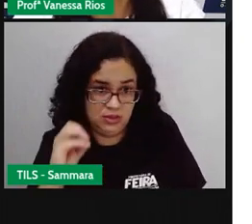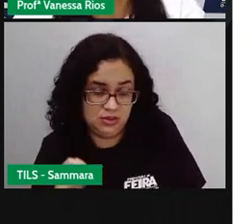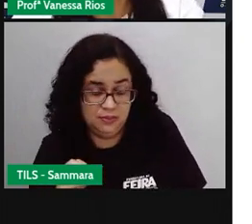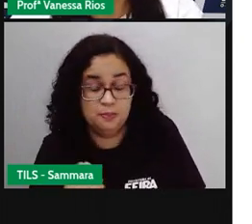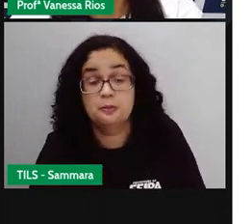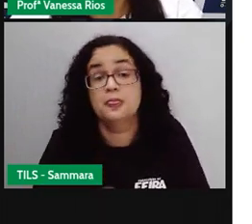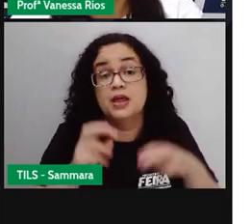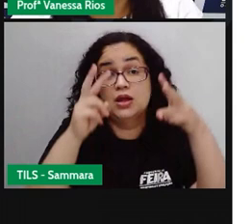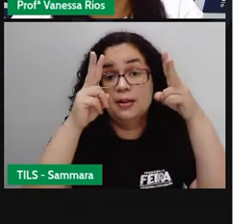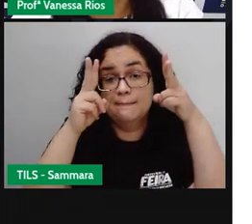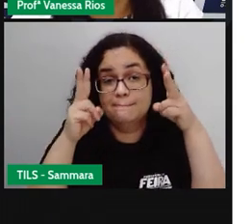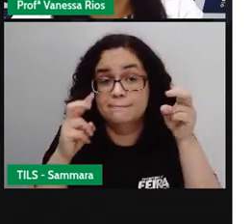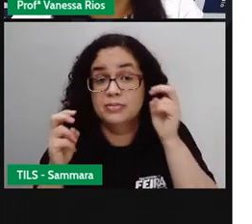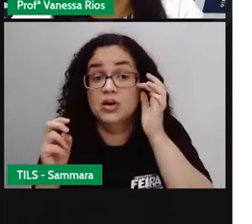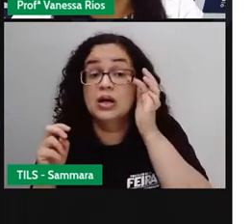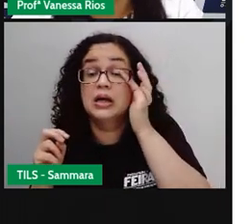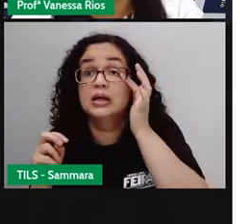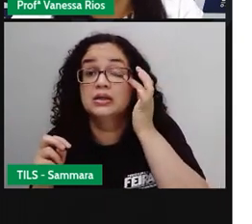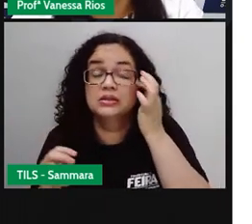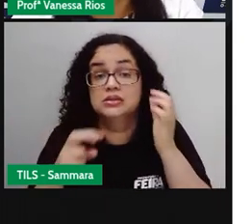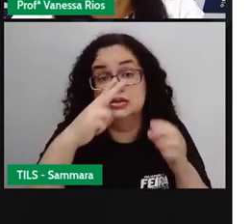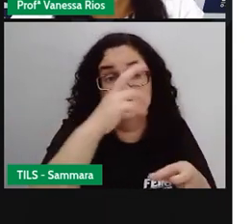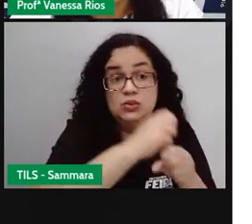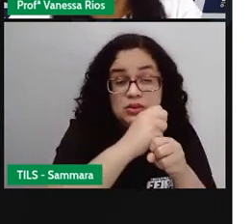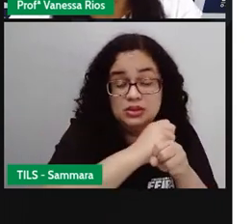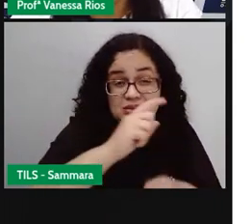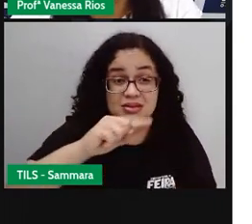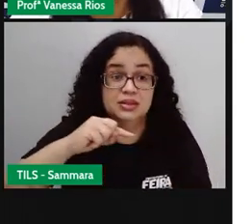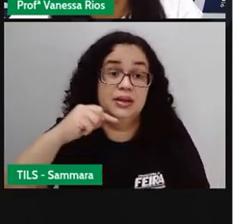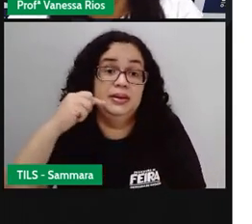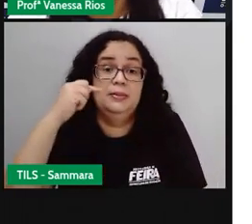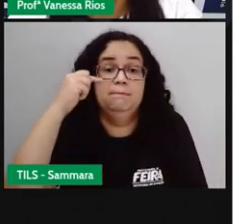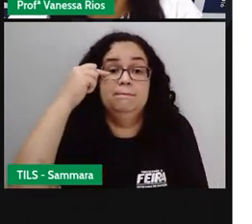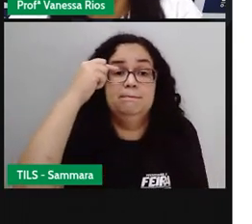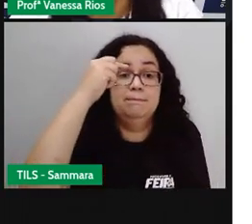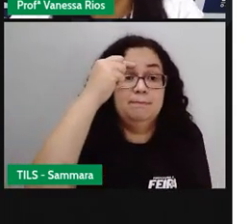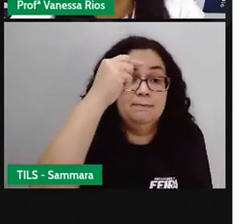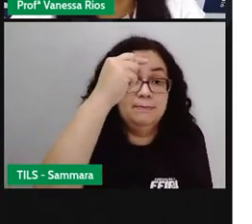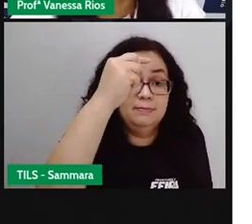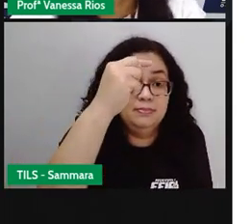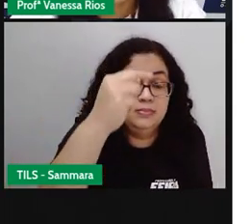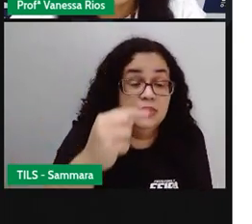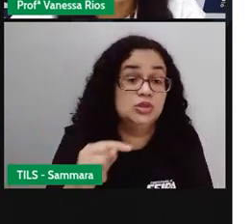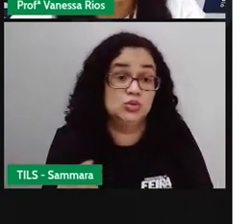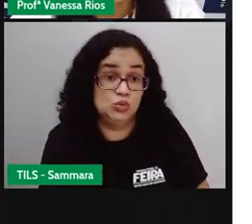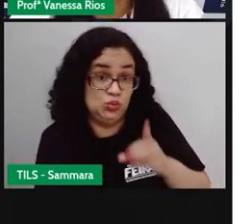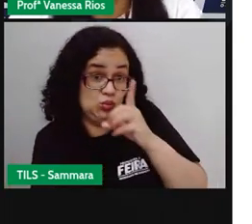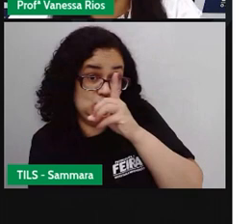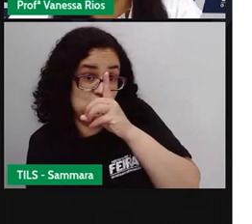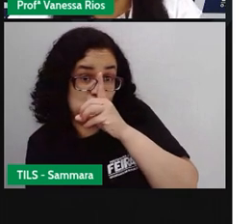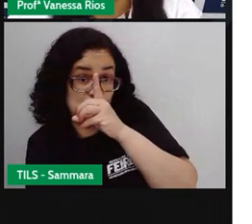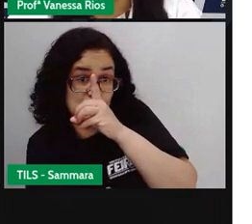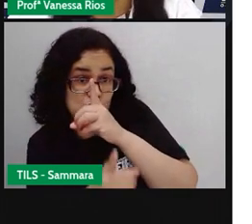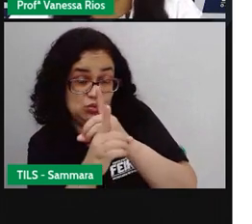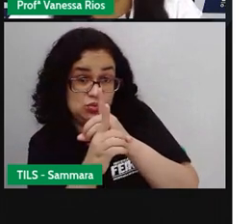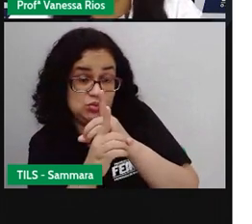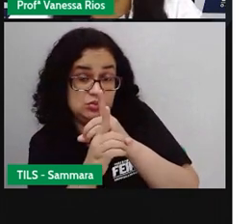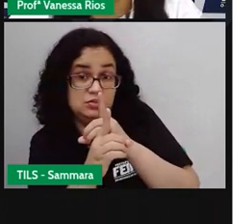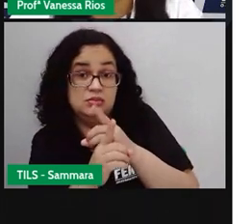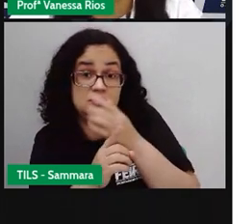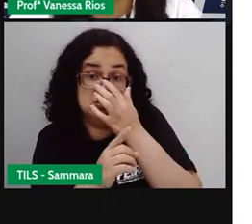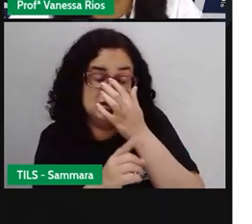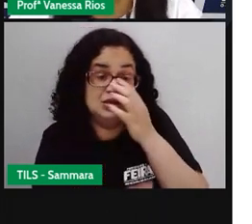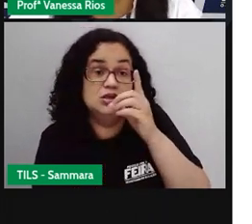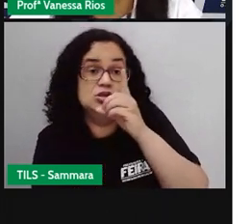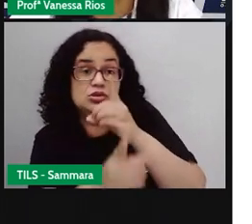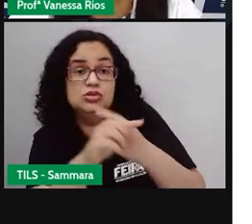observa aí que aproximadamente 50 anos depois, né, do dito descobrimento, mas não descobrimento, né,